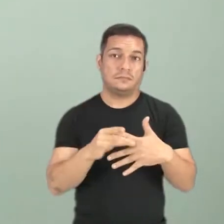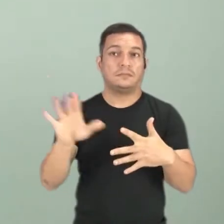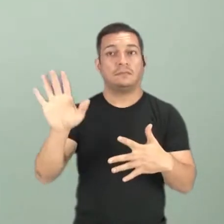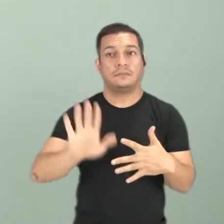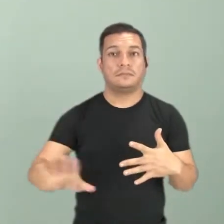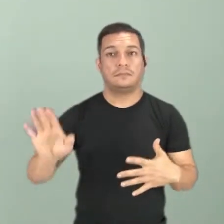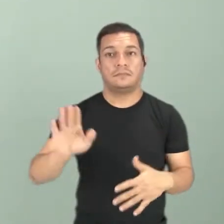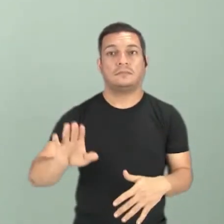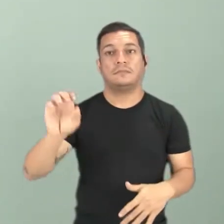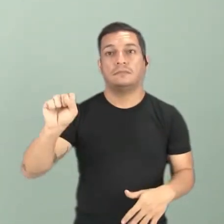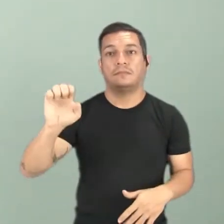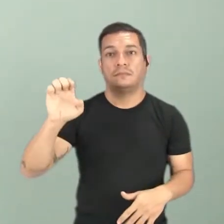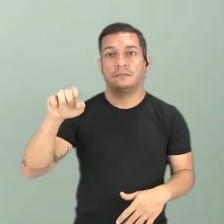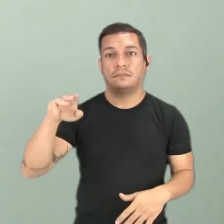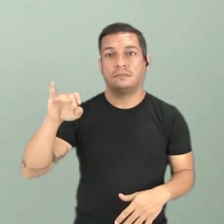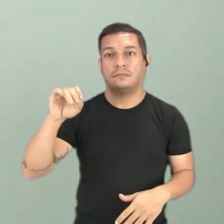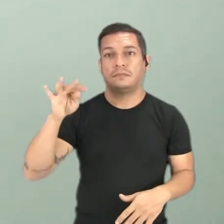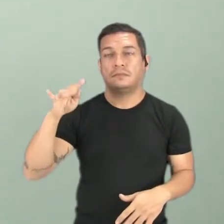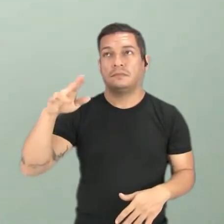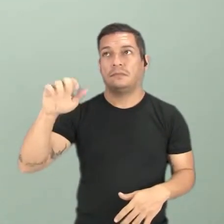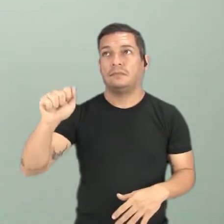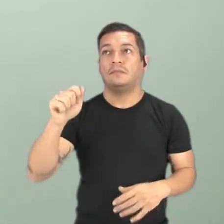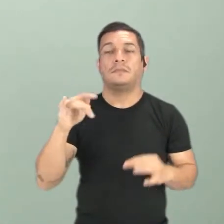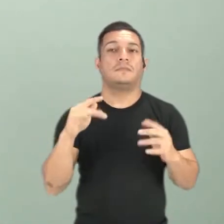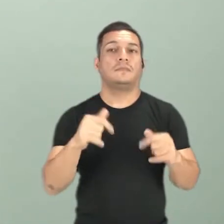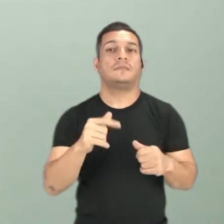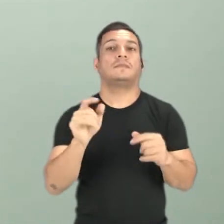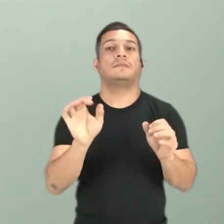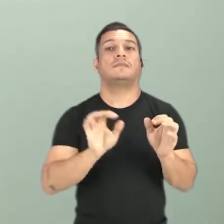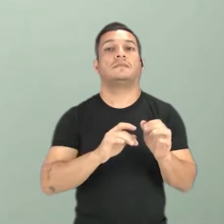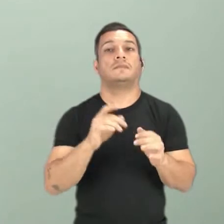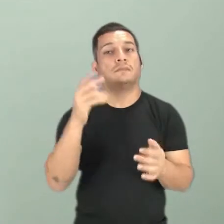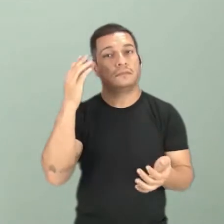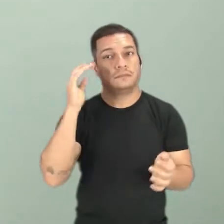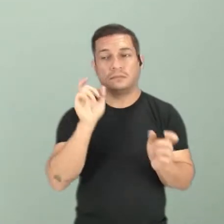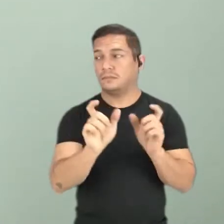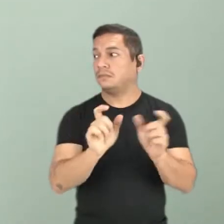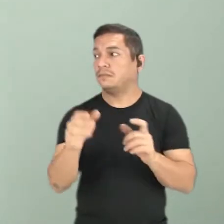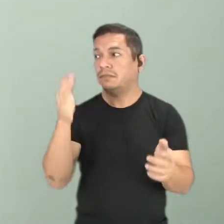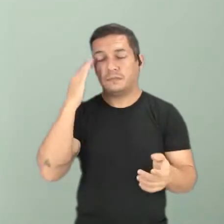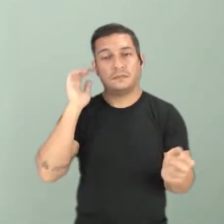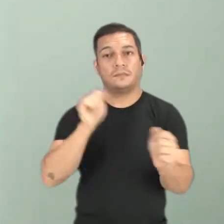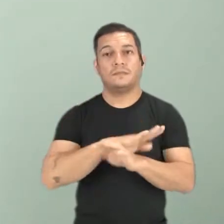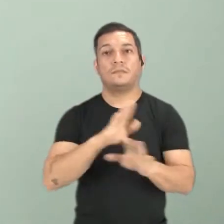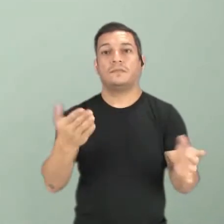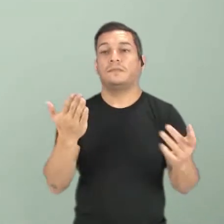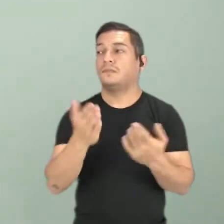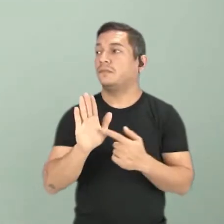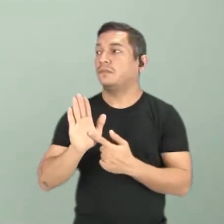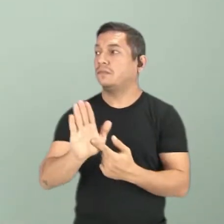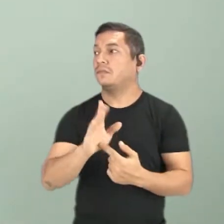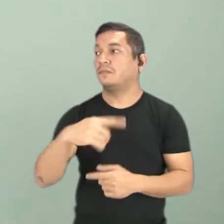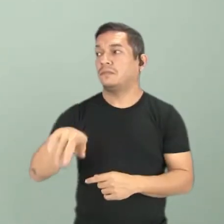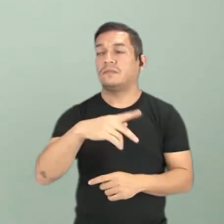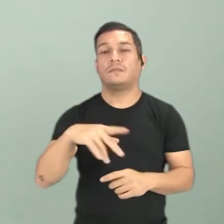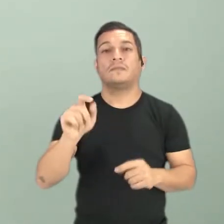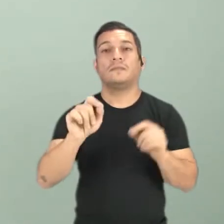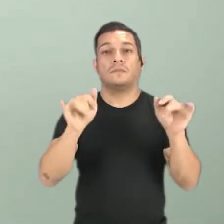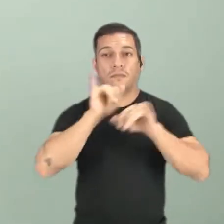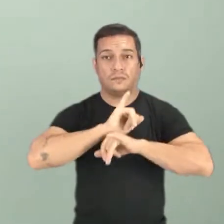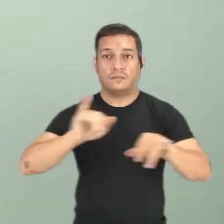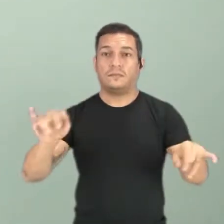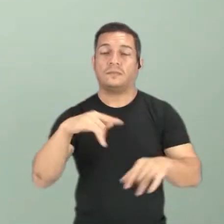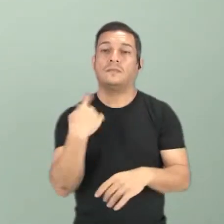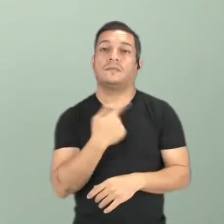tá bom? Quando você relaciona todos esses elementos e os interpreta. Agora, eu trouxe um outro anúncio publicitário